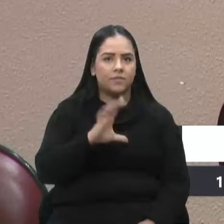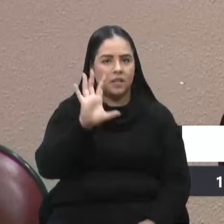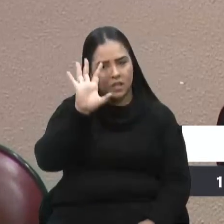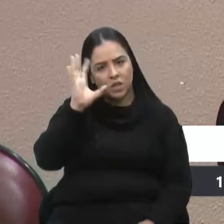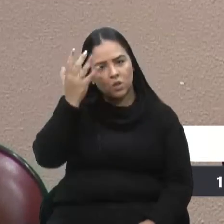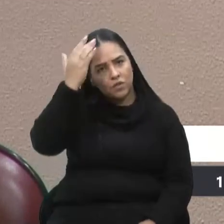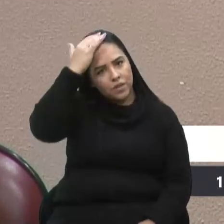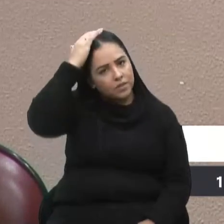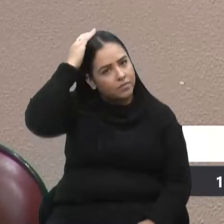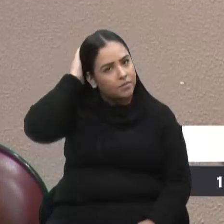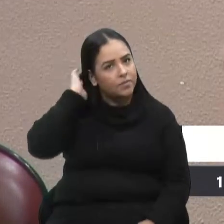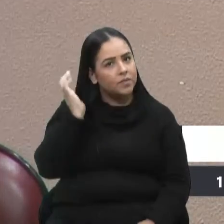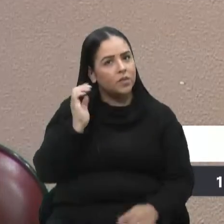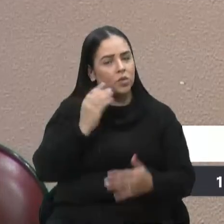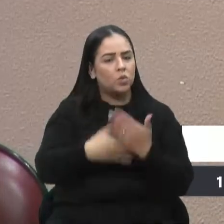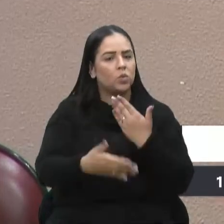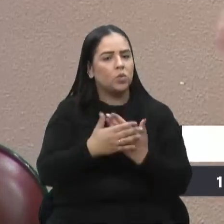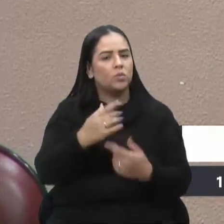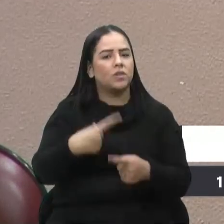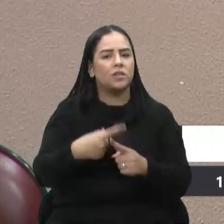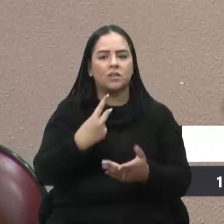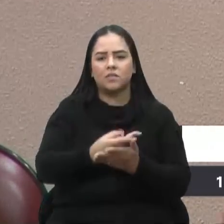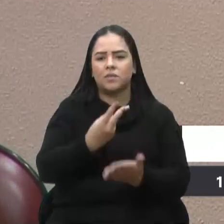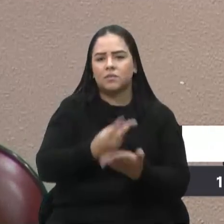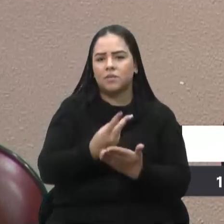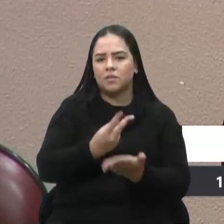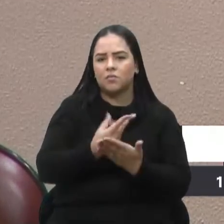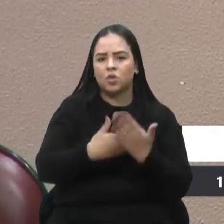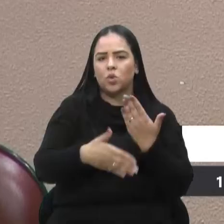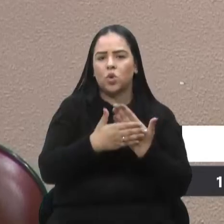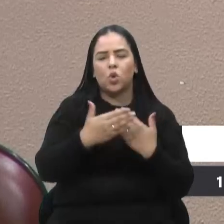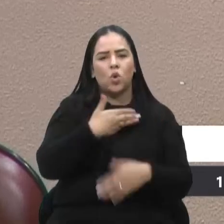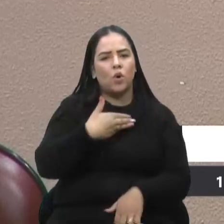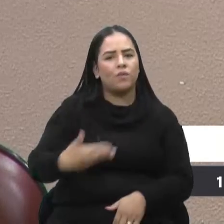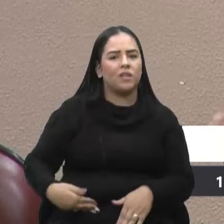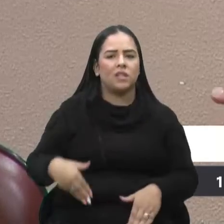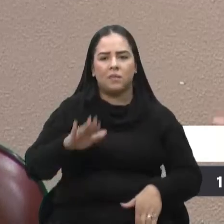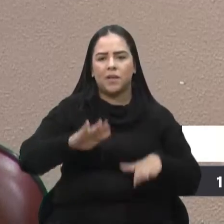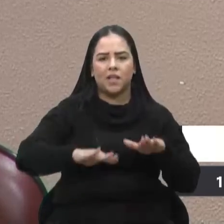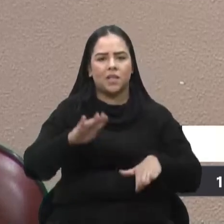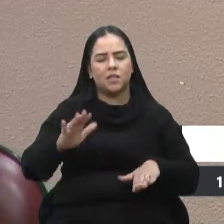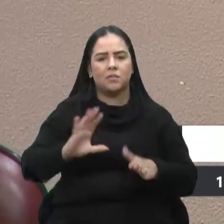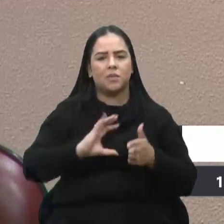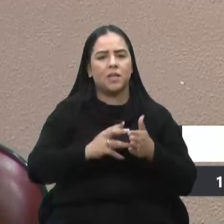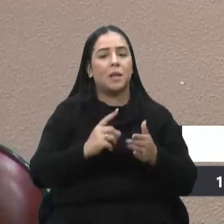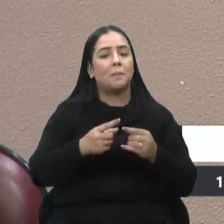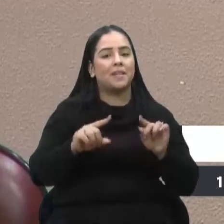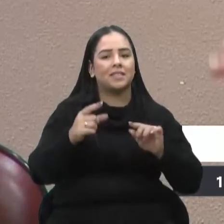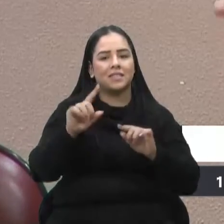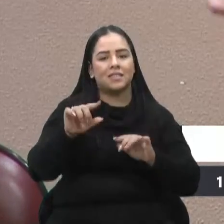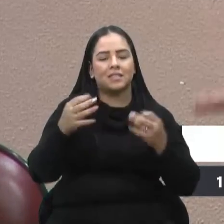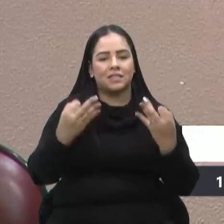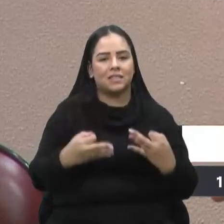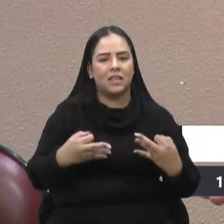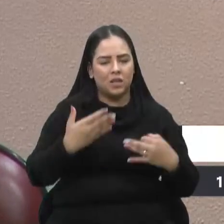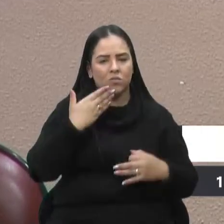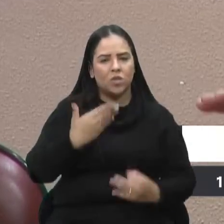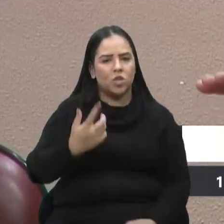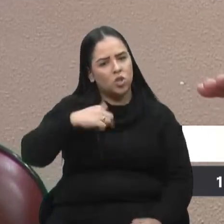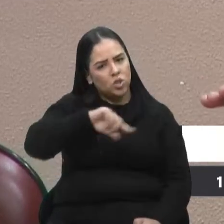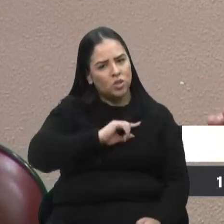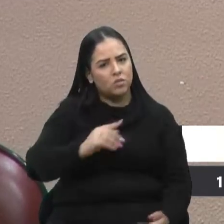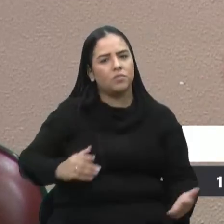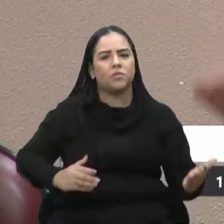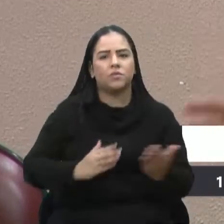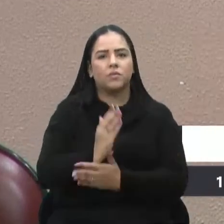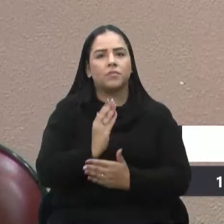sempre foi assim, em todos os governos, independente de partido. Mas é legítimo o pedido, vamos aprovar.